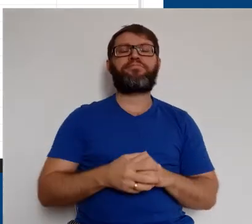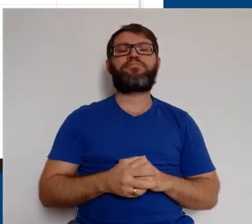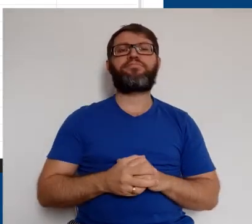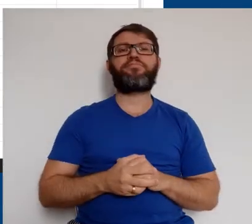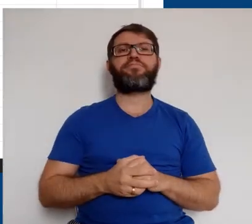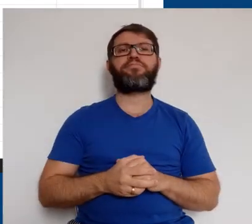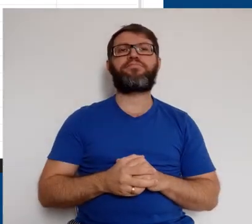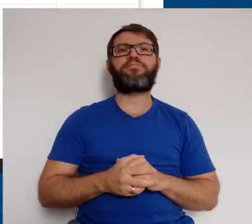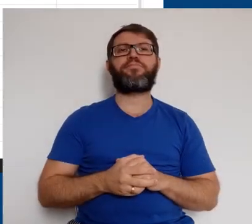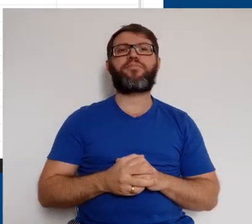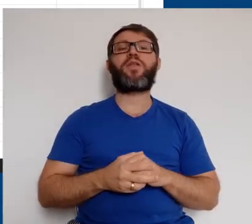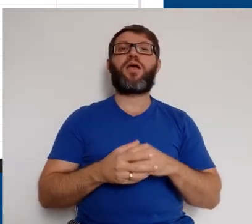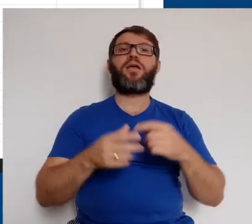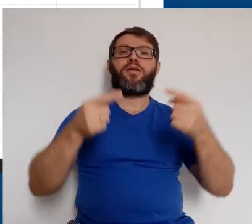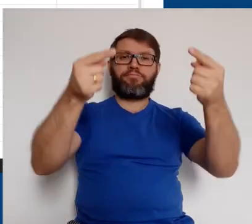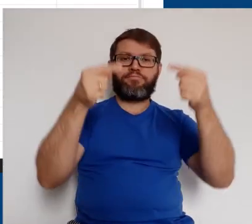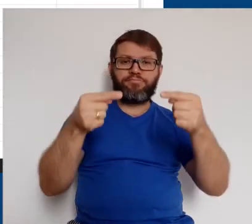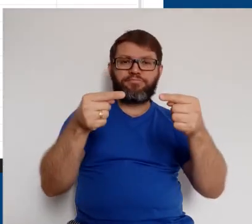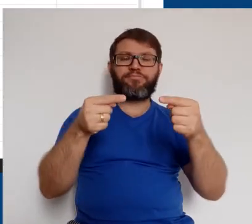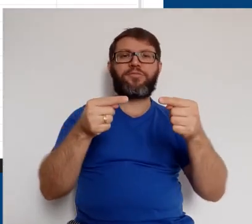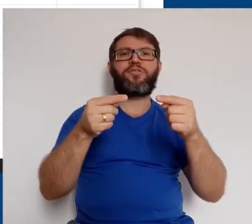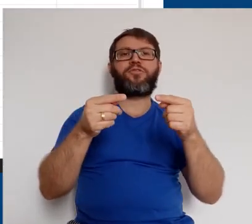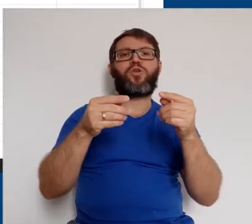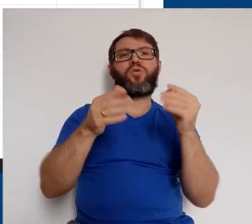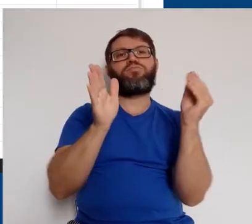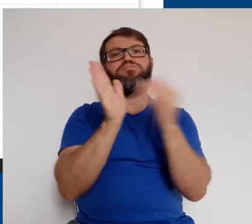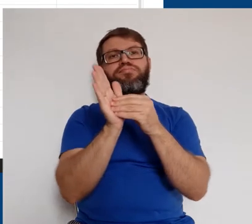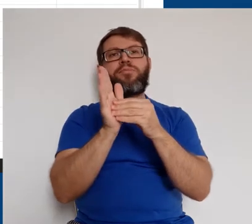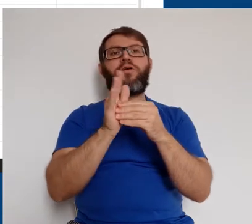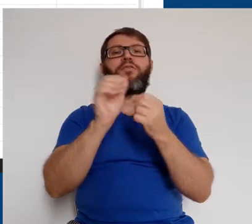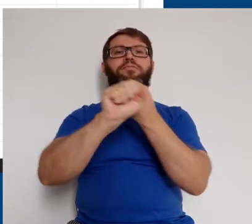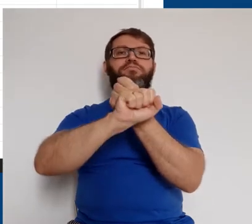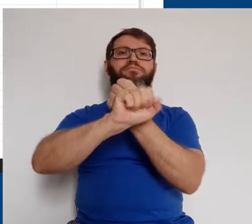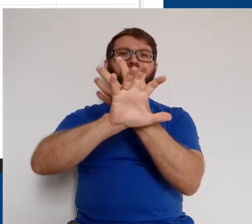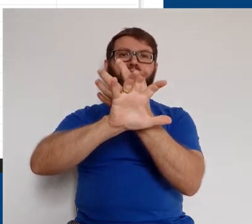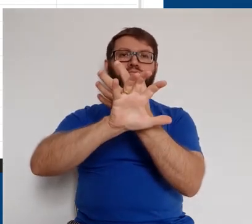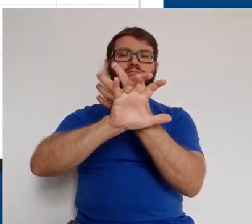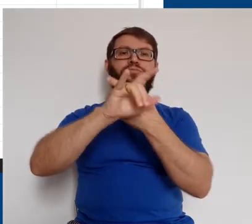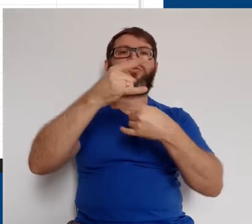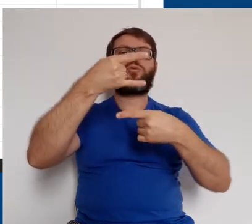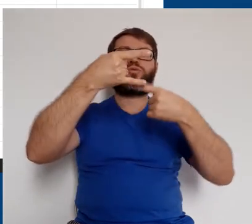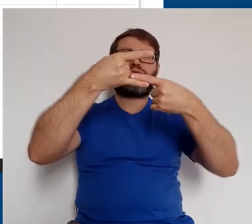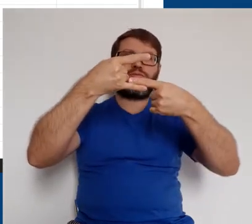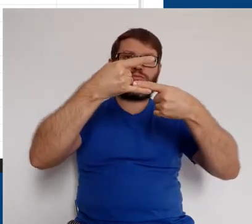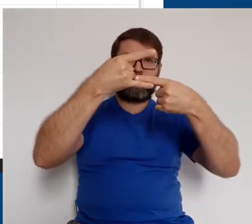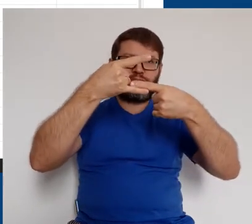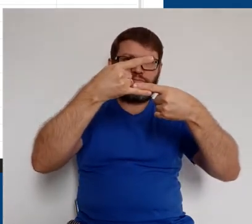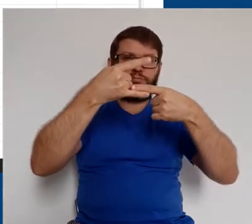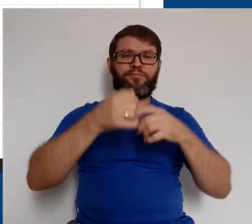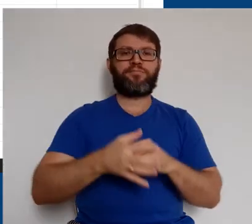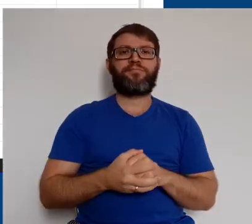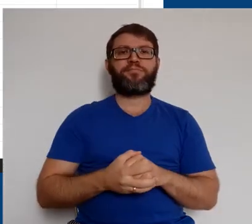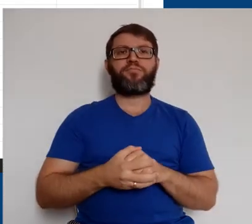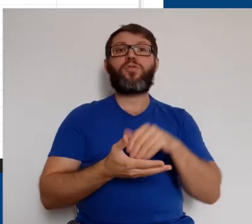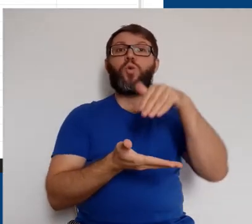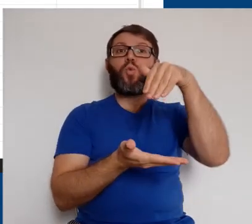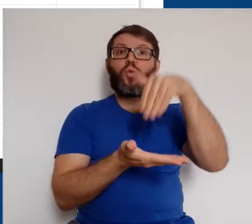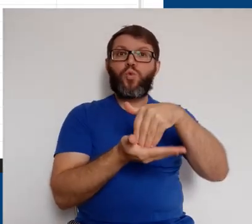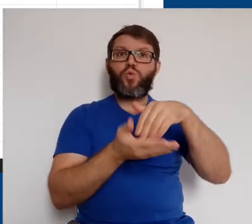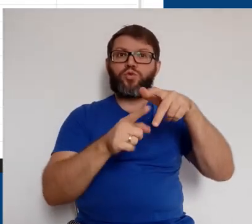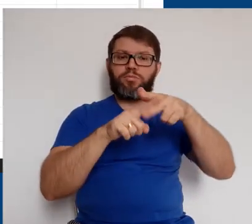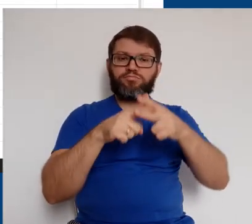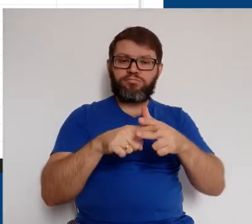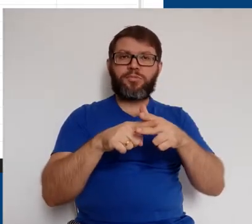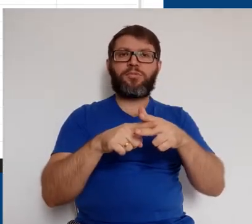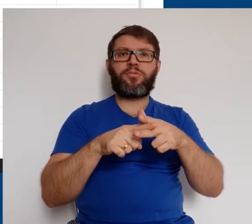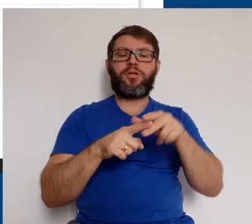sexta que fica no lado direito. A seguir, clicamos em Adicionar videoconferência do Google Meet. Na